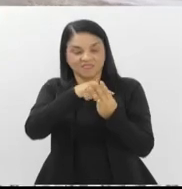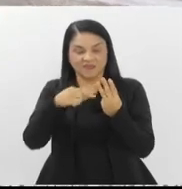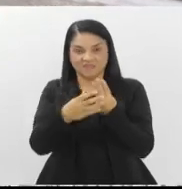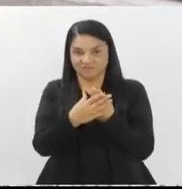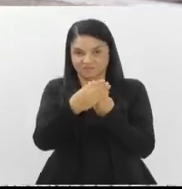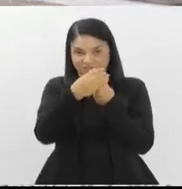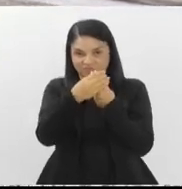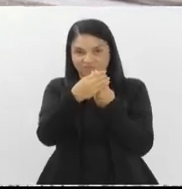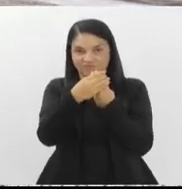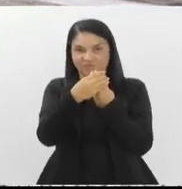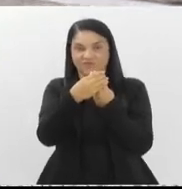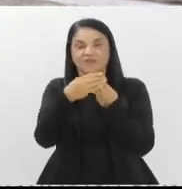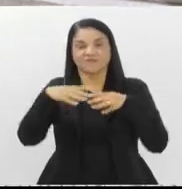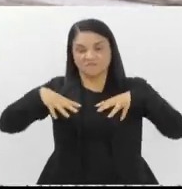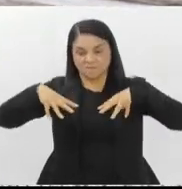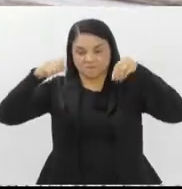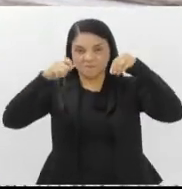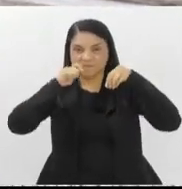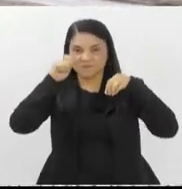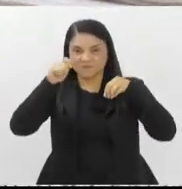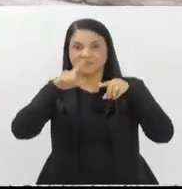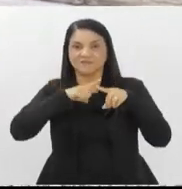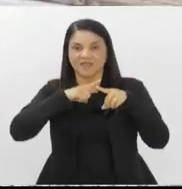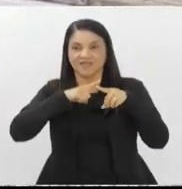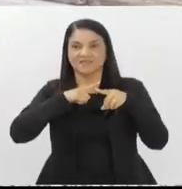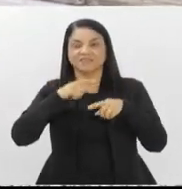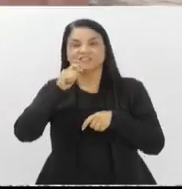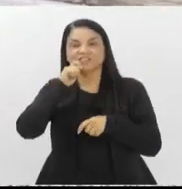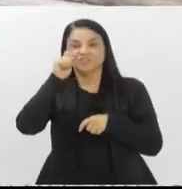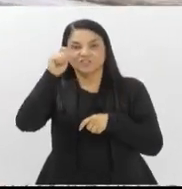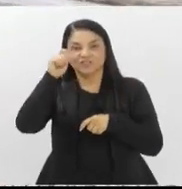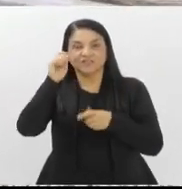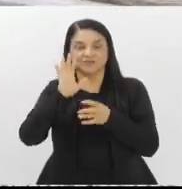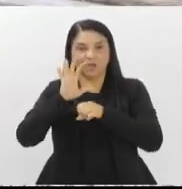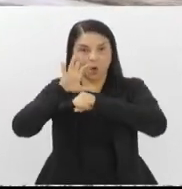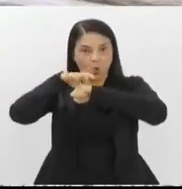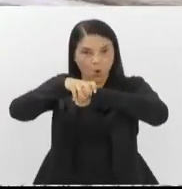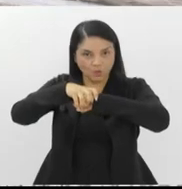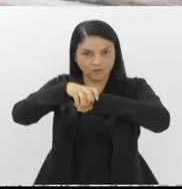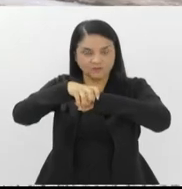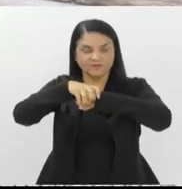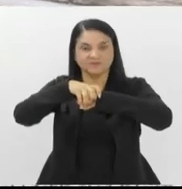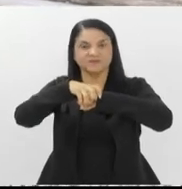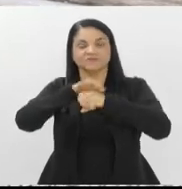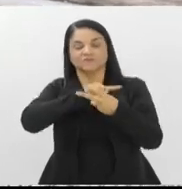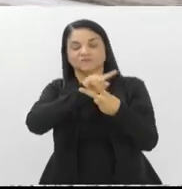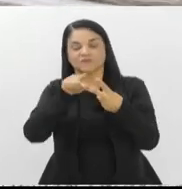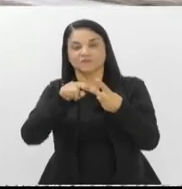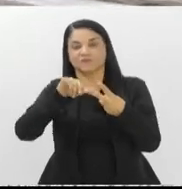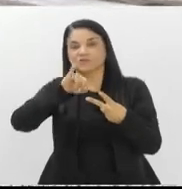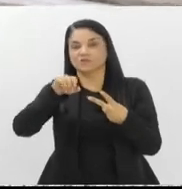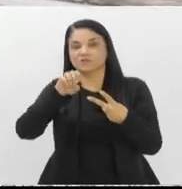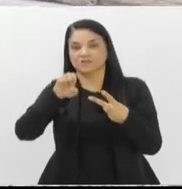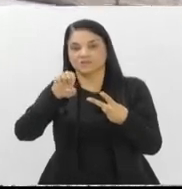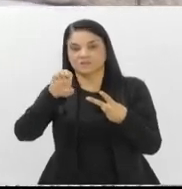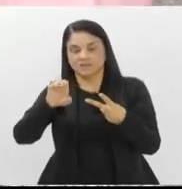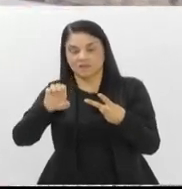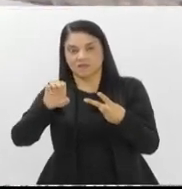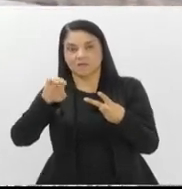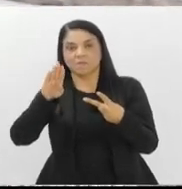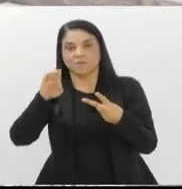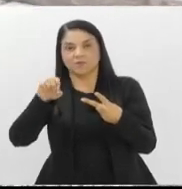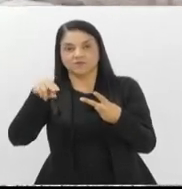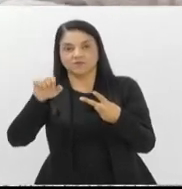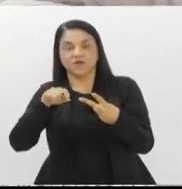até porque a própria fachada do Palácio Tiradentes é esse tripé. Tiradentes na Colônia, José Bonifácio na Independência e Benjamin Constant na